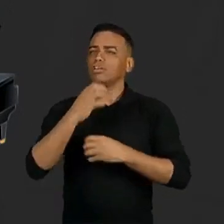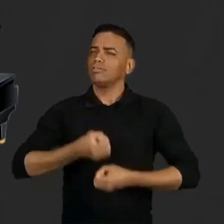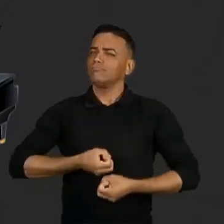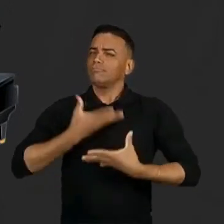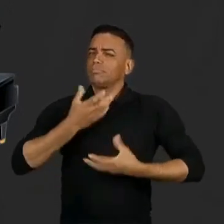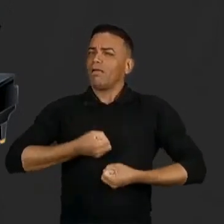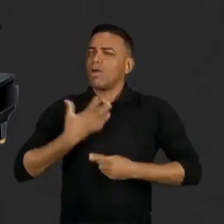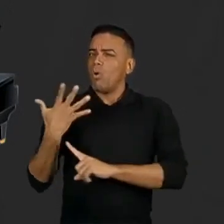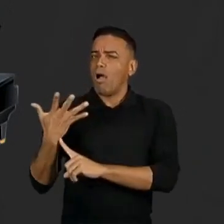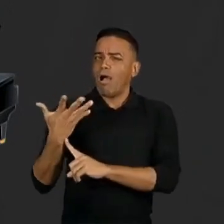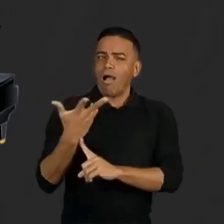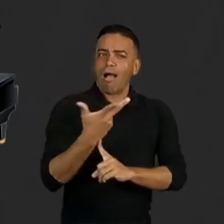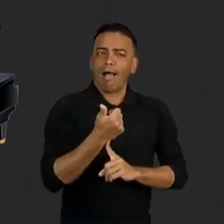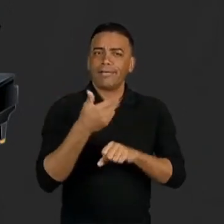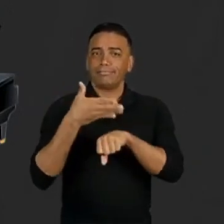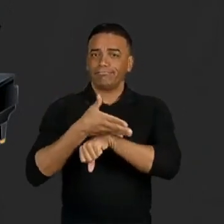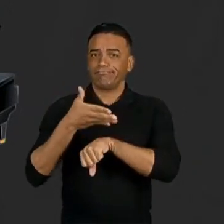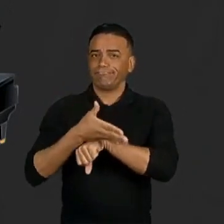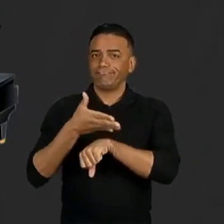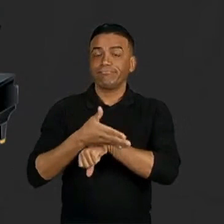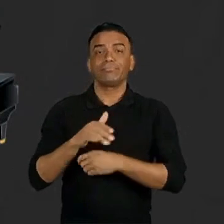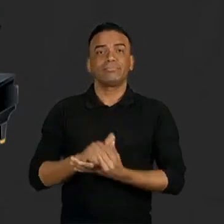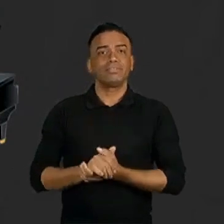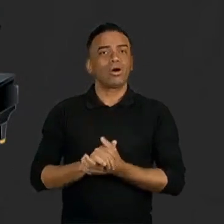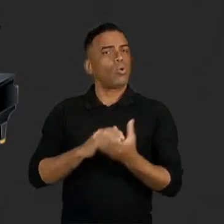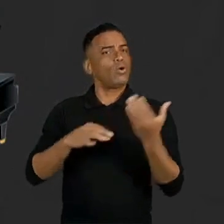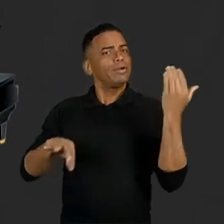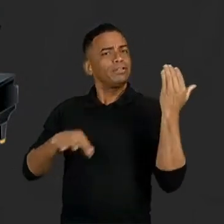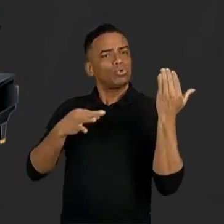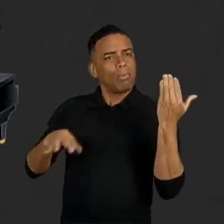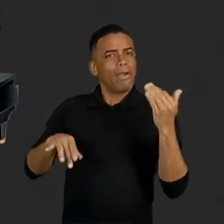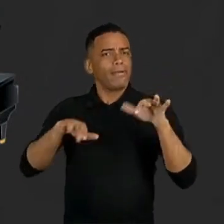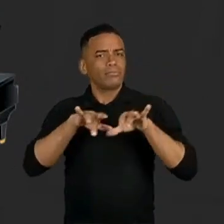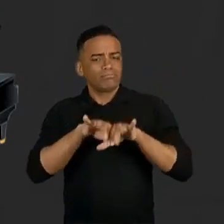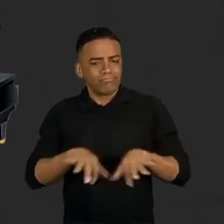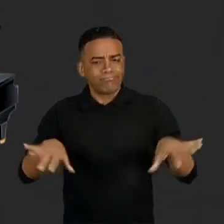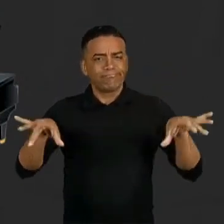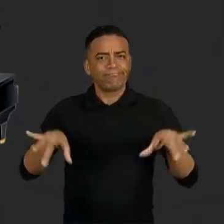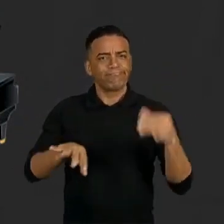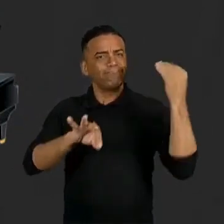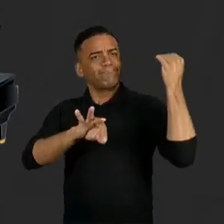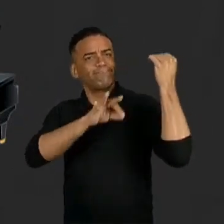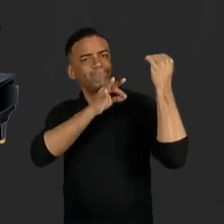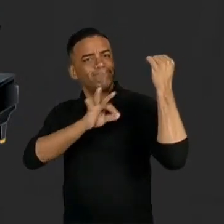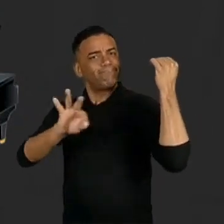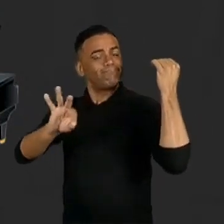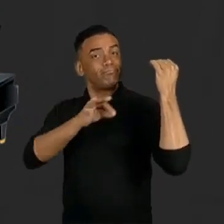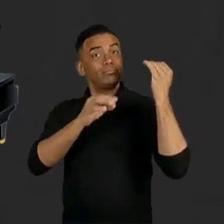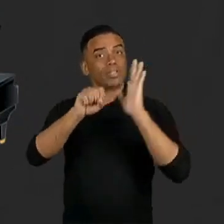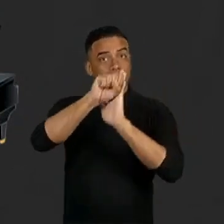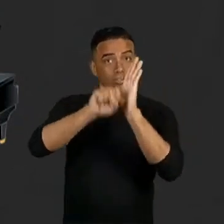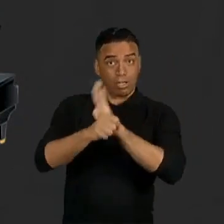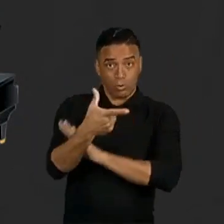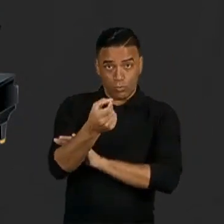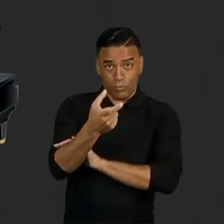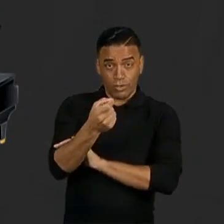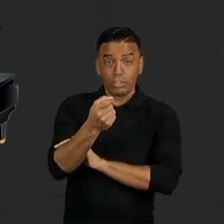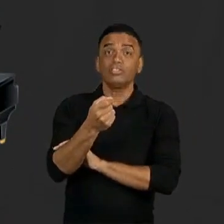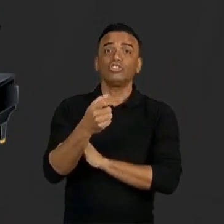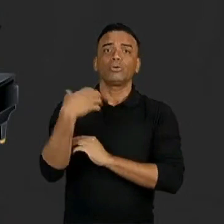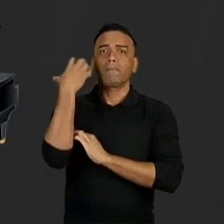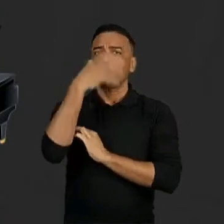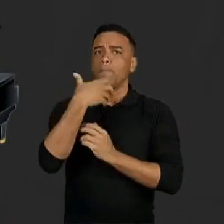acessível, com a popularização de instrumentos como o piano e o violino. No século 20, a música popular